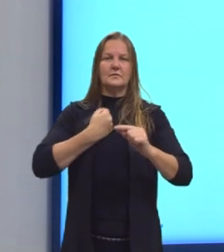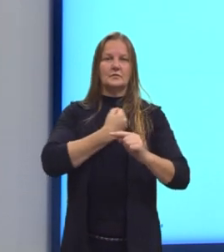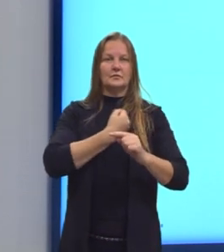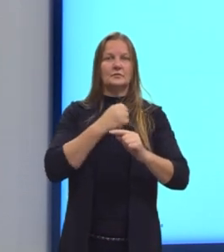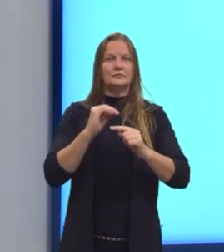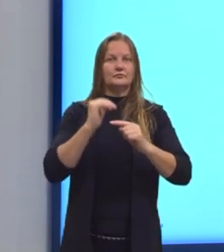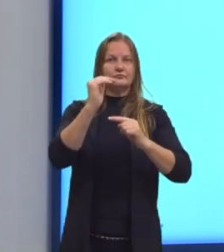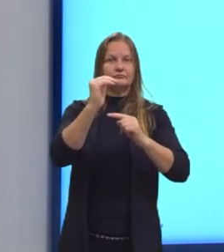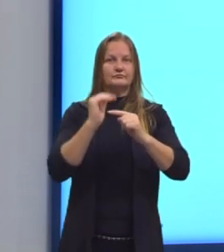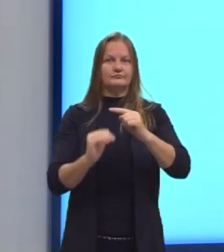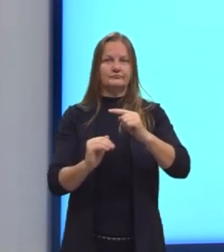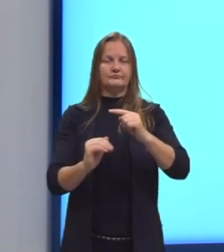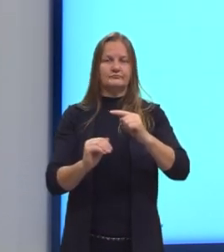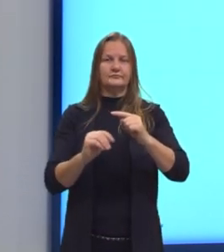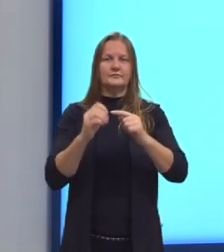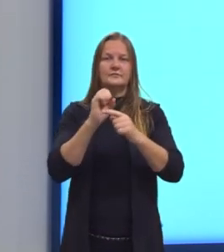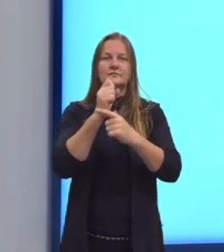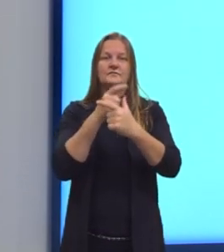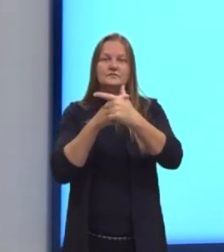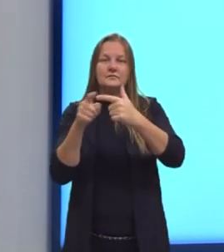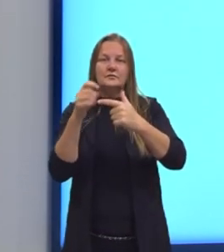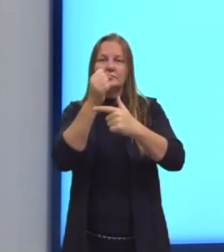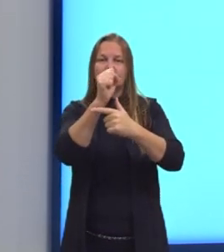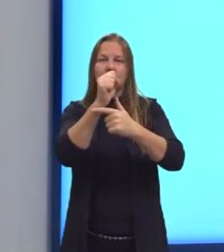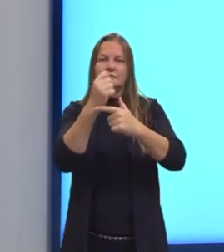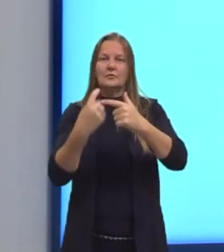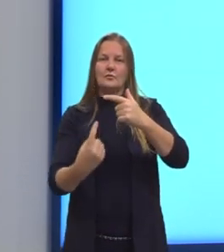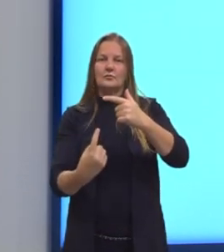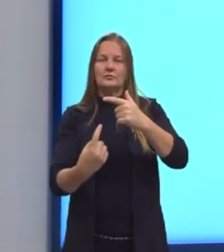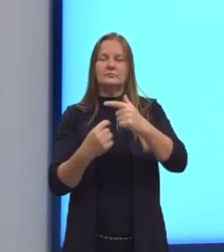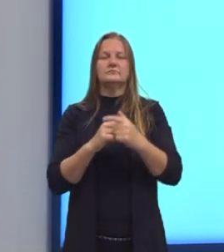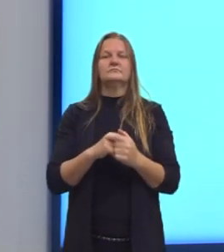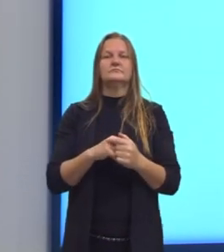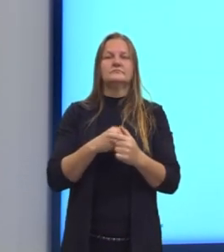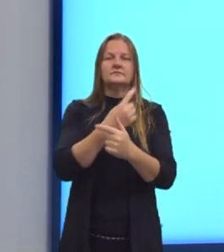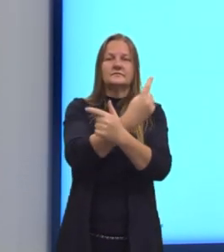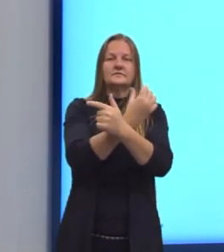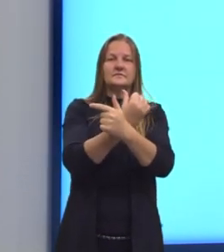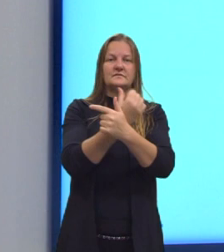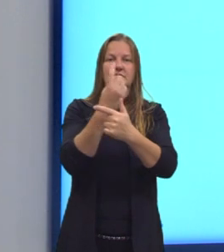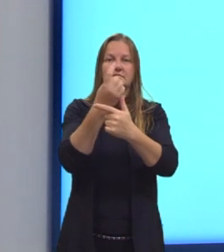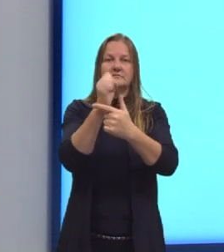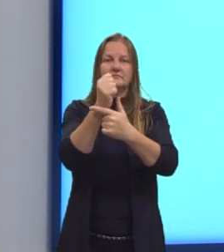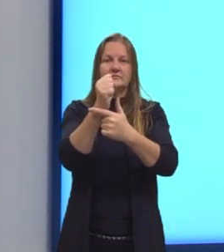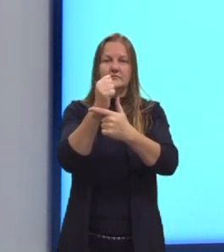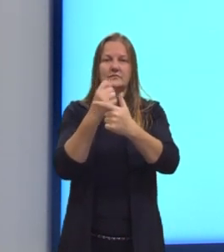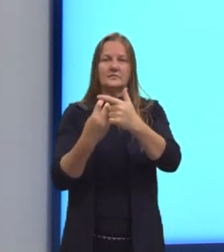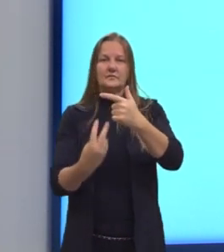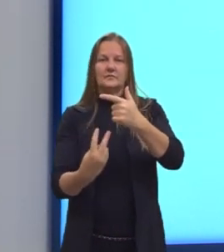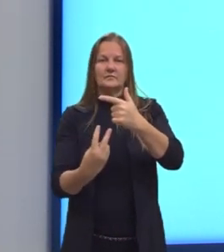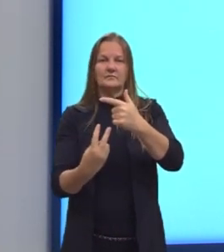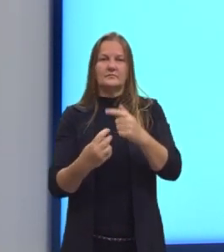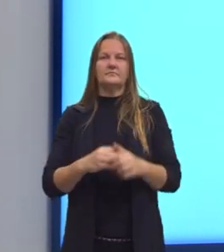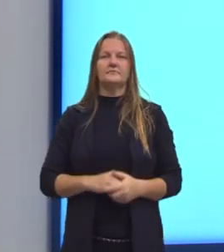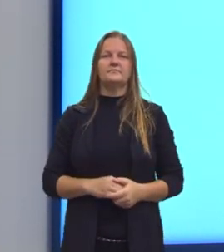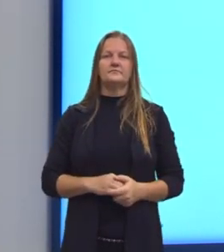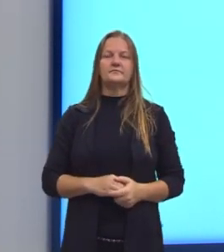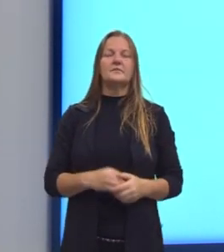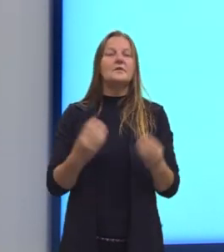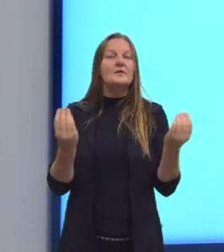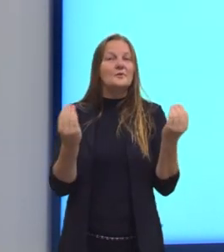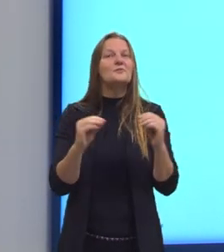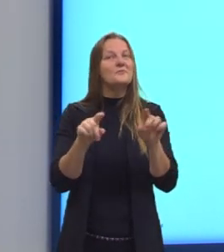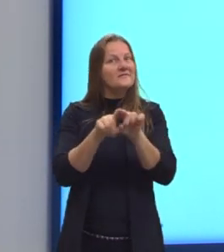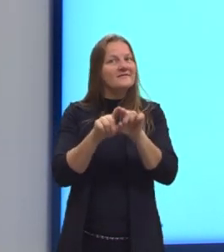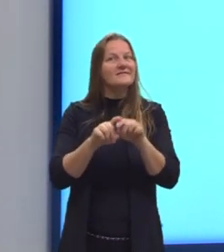denominador por 8, 8 dividido por 8 é 1, 16 dividido por 8 é 2. Então chegamos